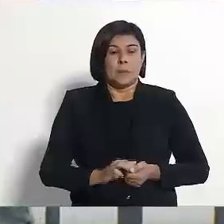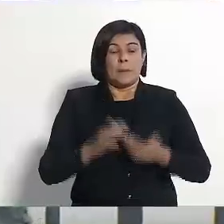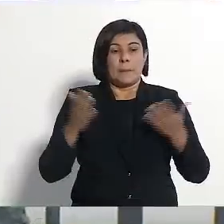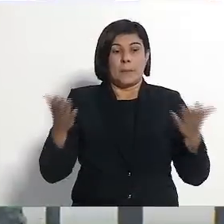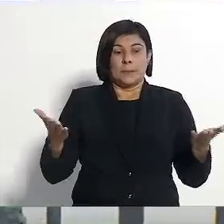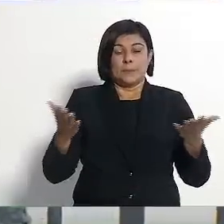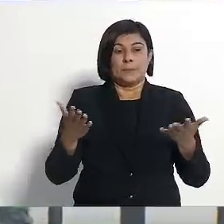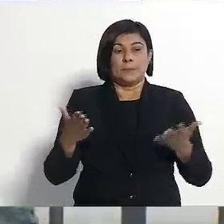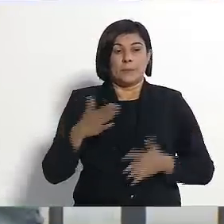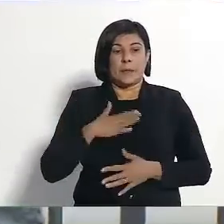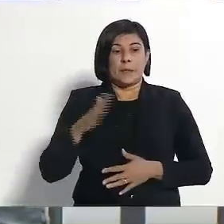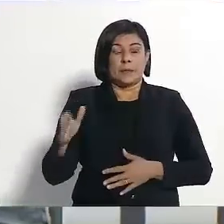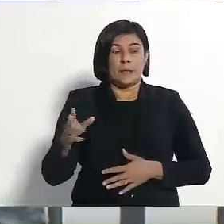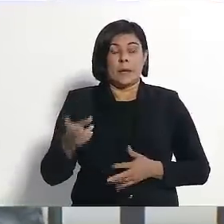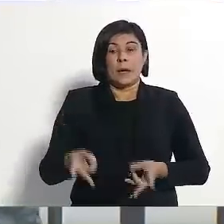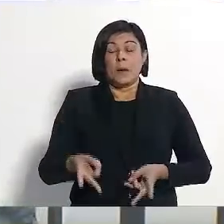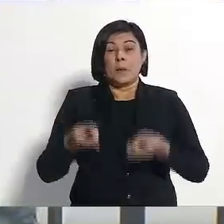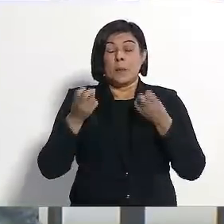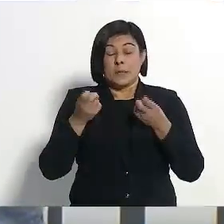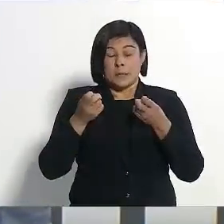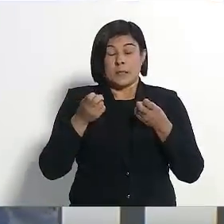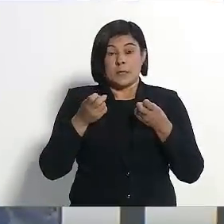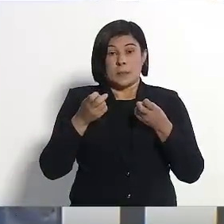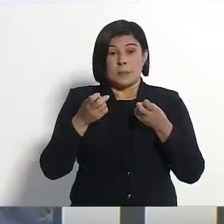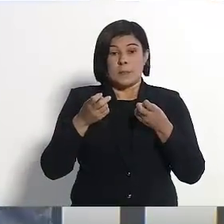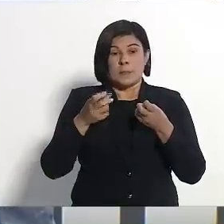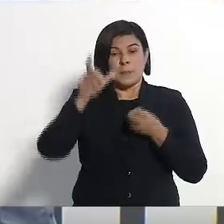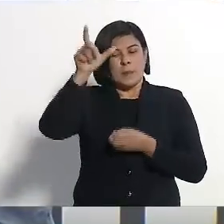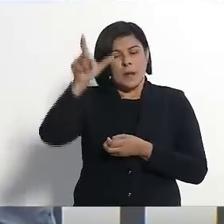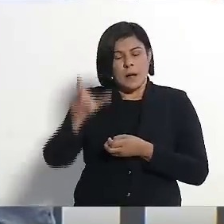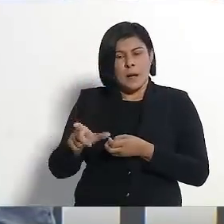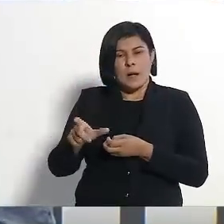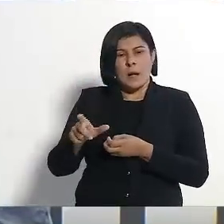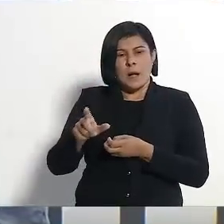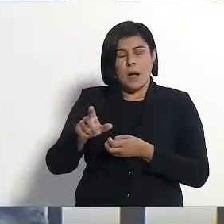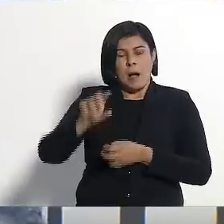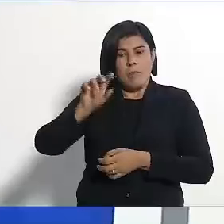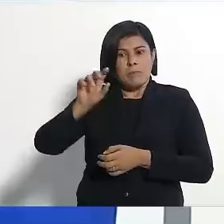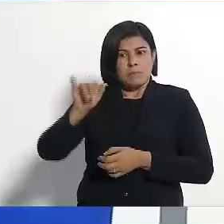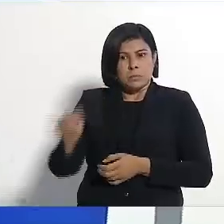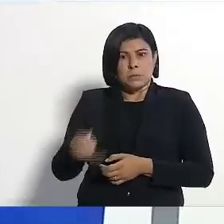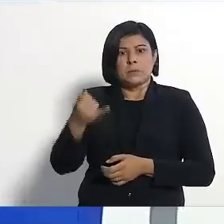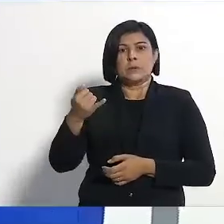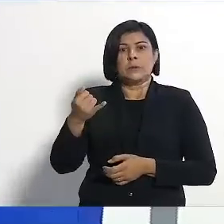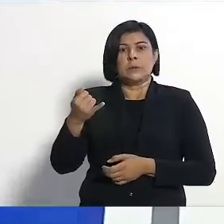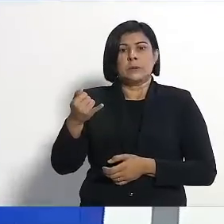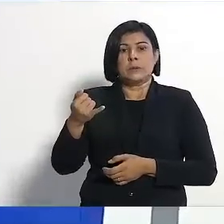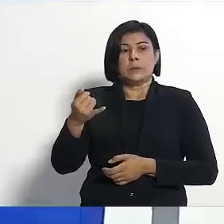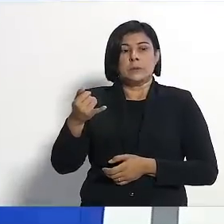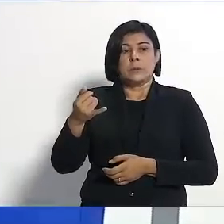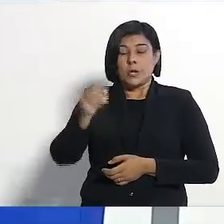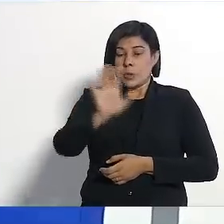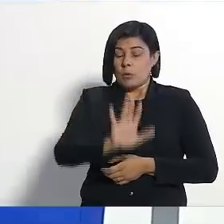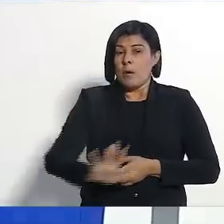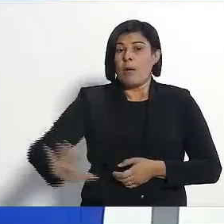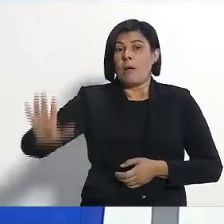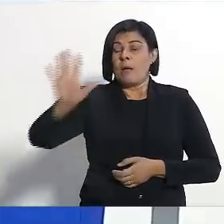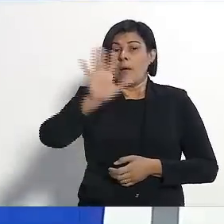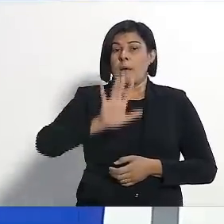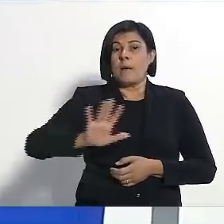Candidata, eu vejo que você está se oportunistamente entrando no campo